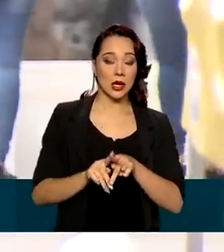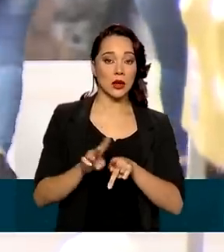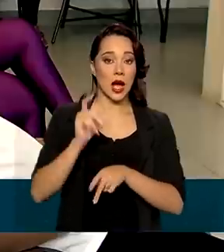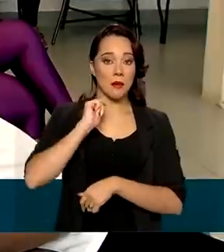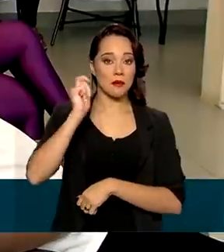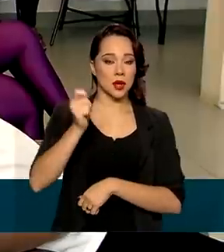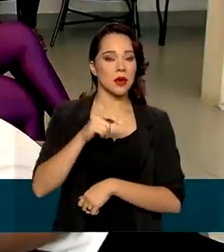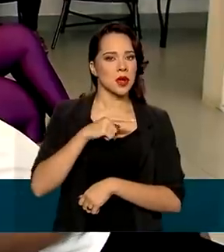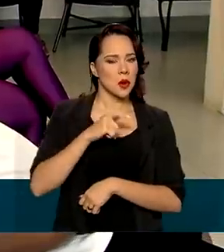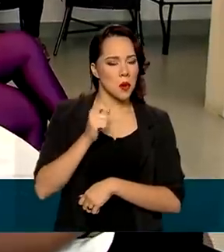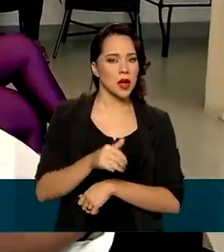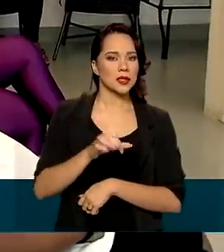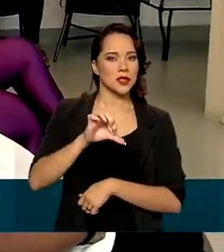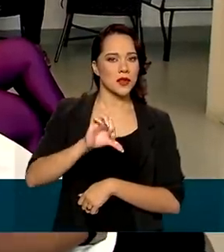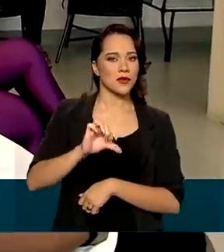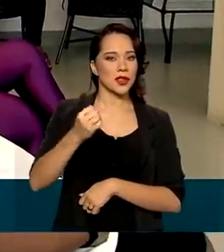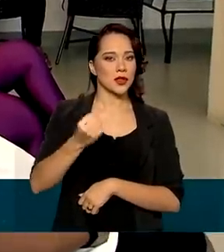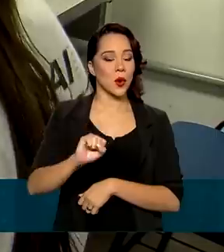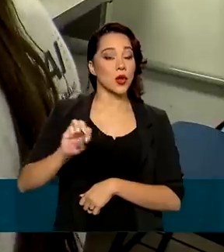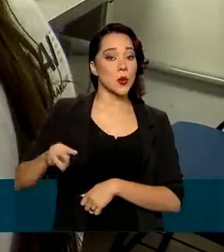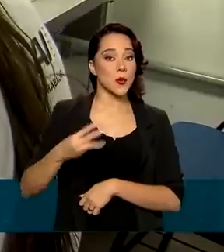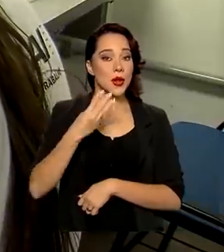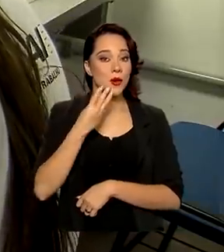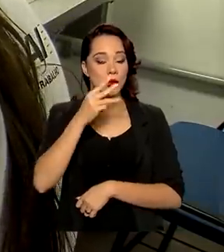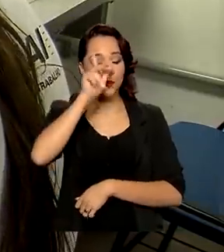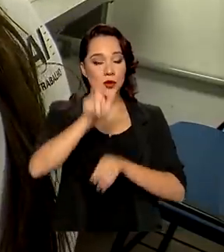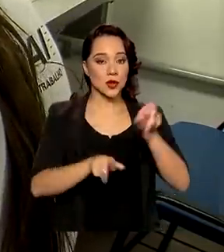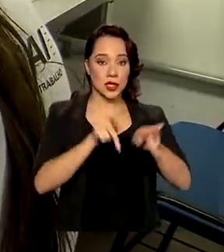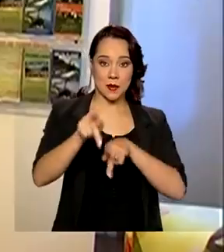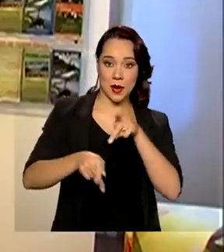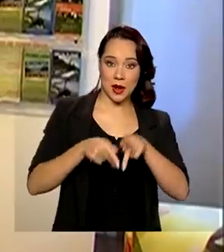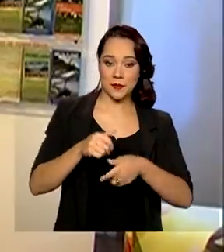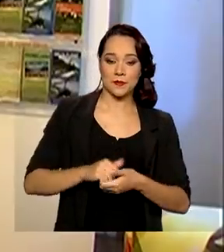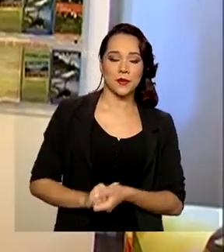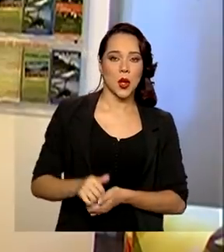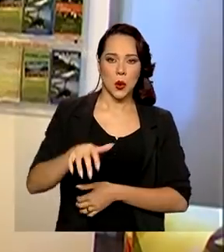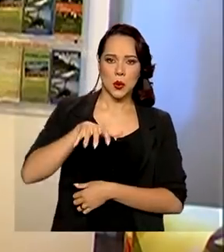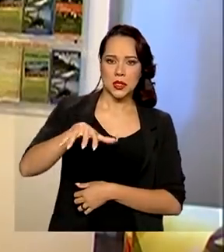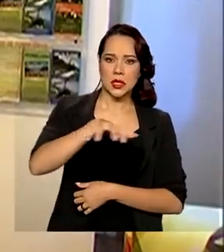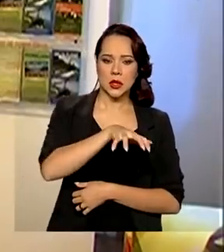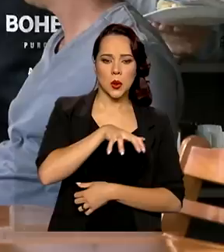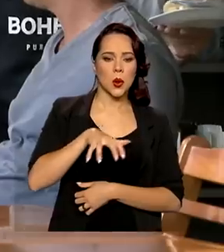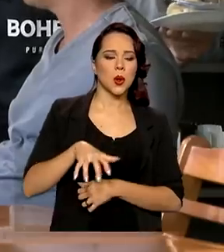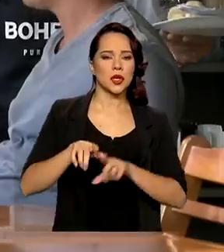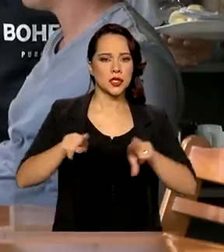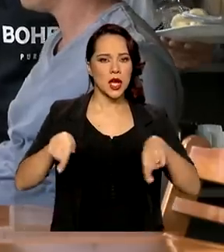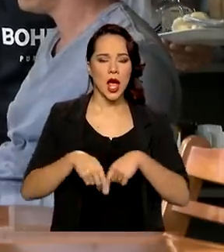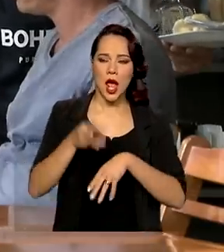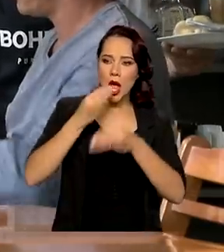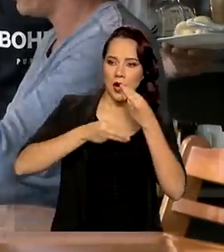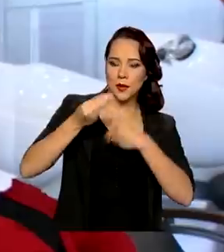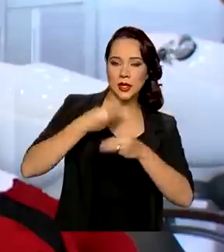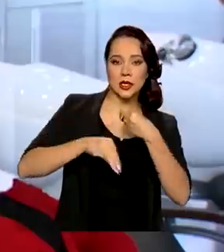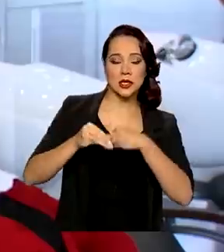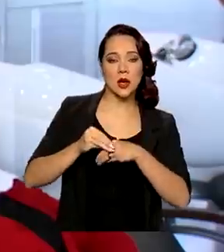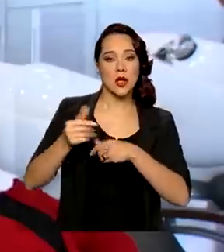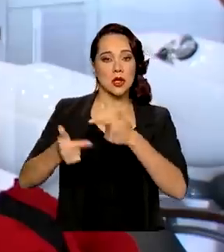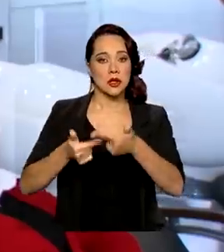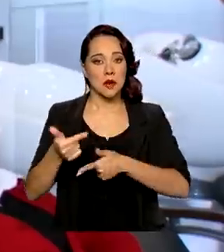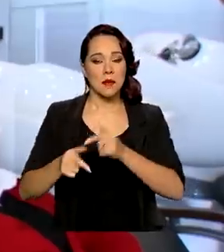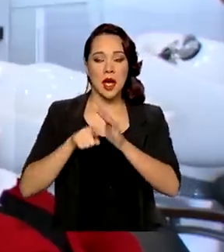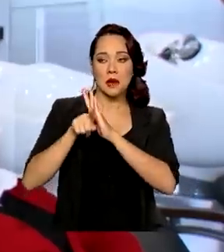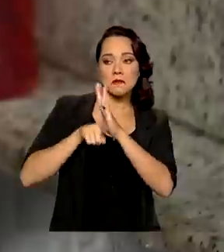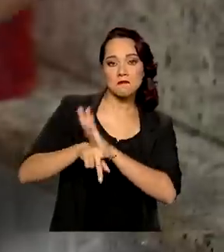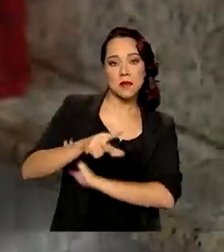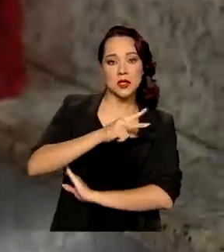abril chegou a quase 98 milhões de trabalhadores. Os setores de alojamento e alimentação, serviços